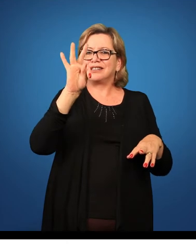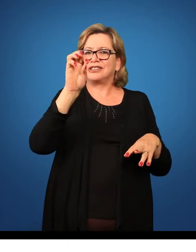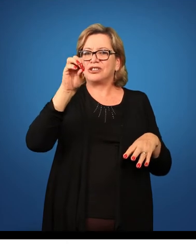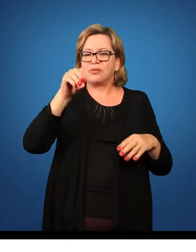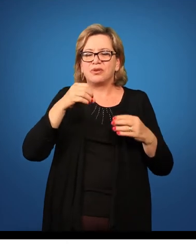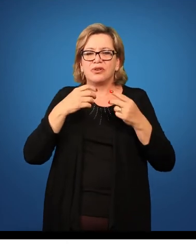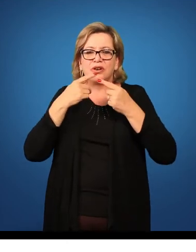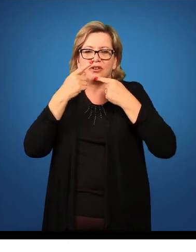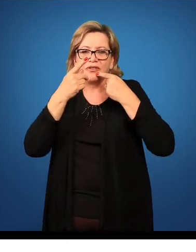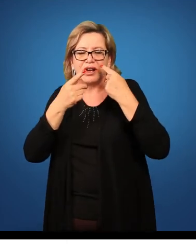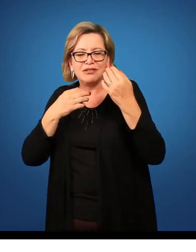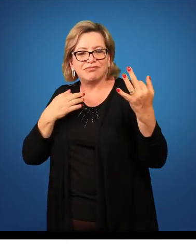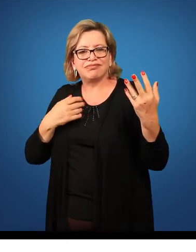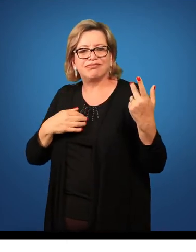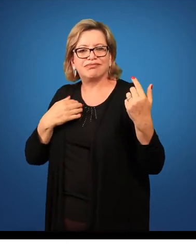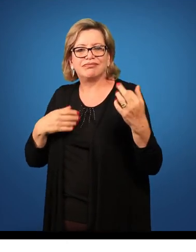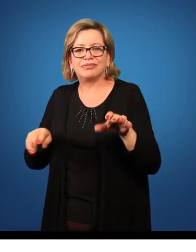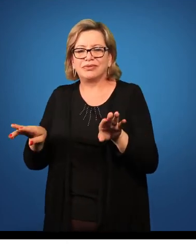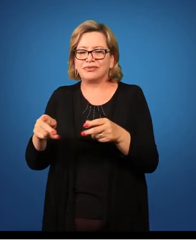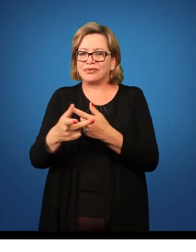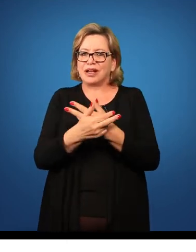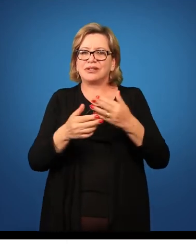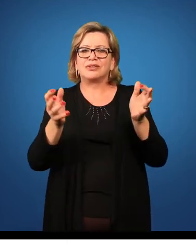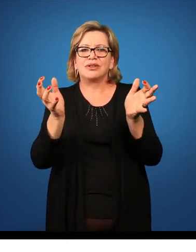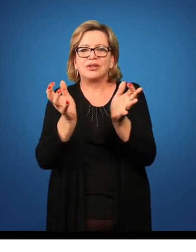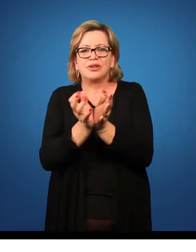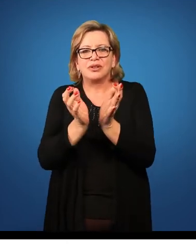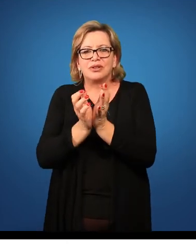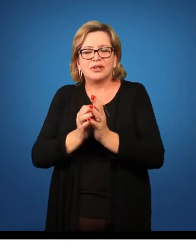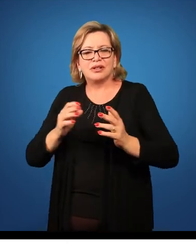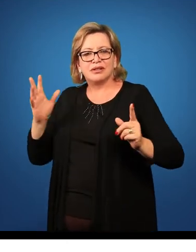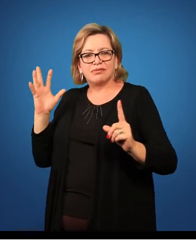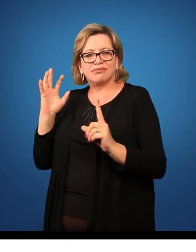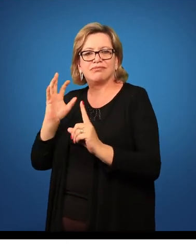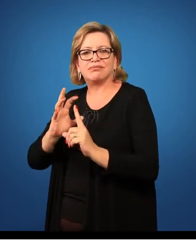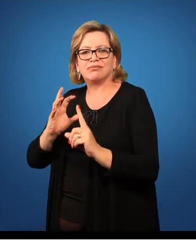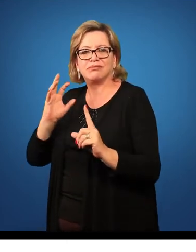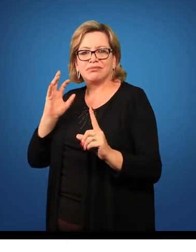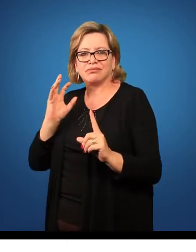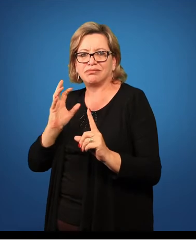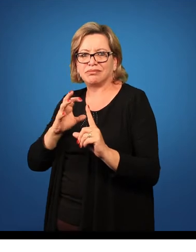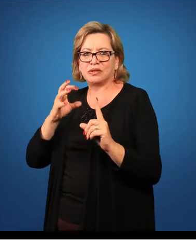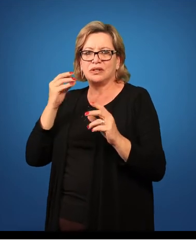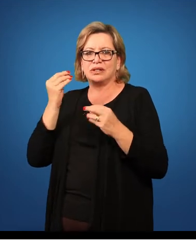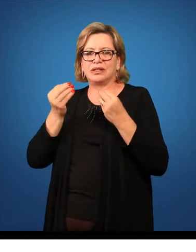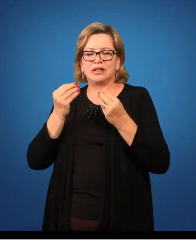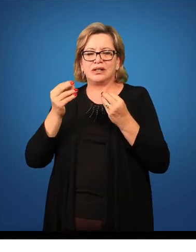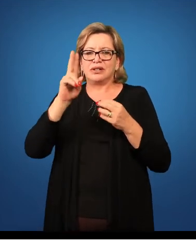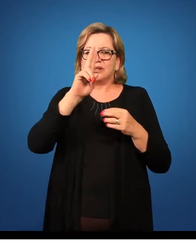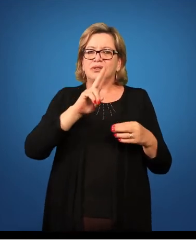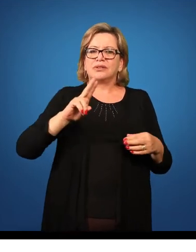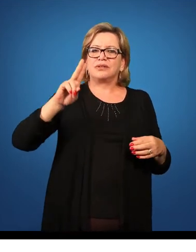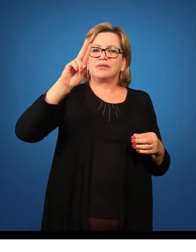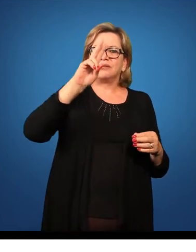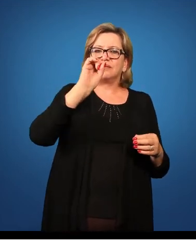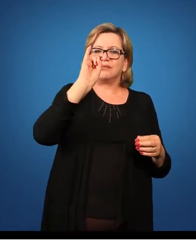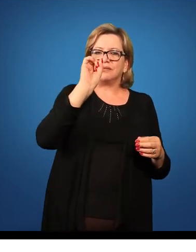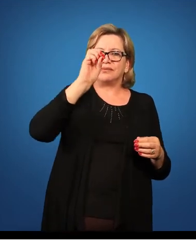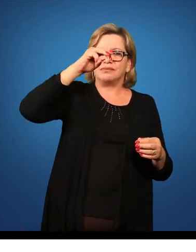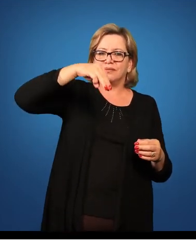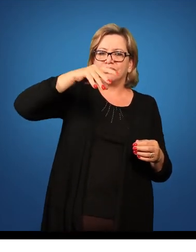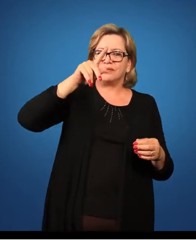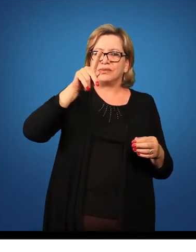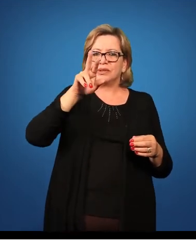vocais e instrumentais em grupo, com forte enfoque dentro da improvisação e na criação musical.